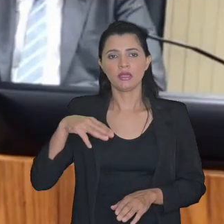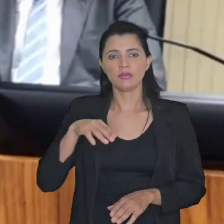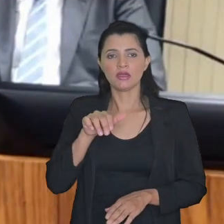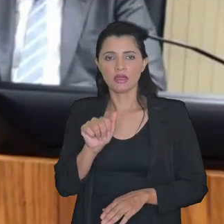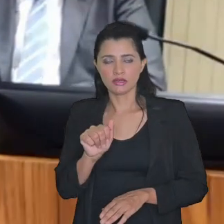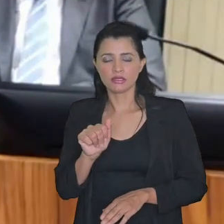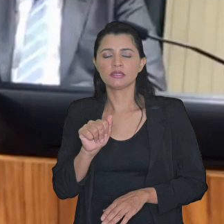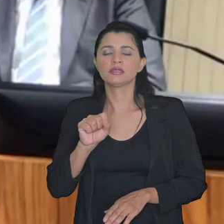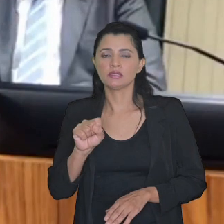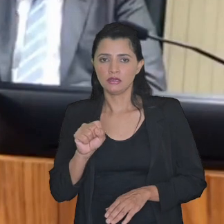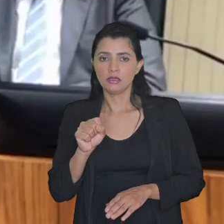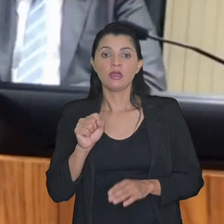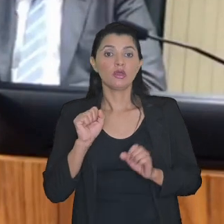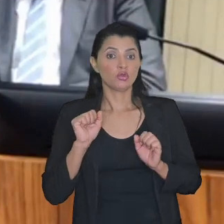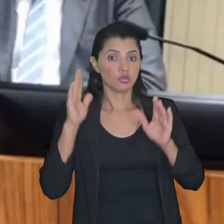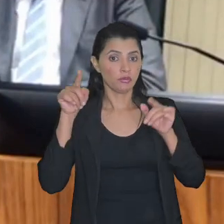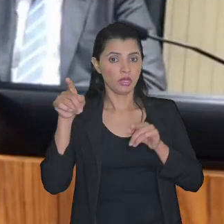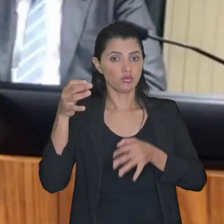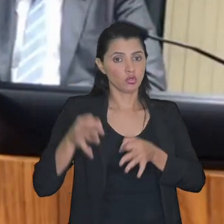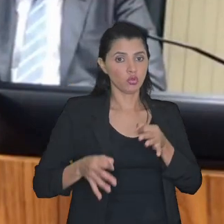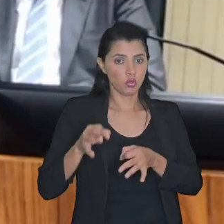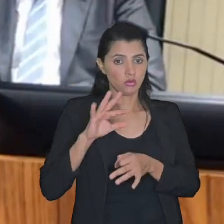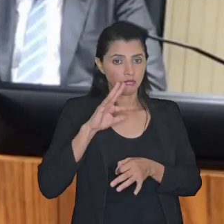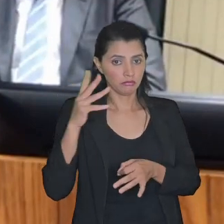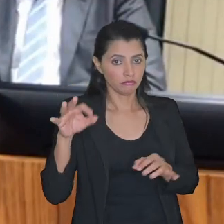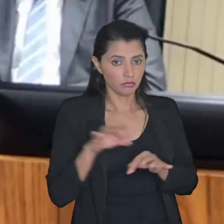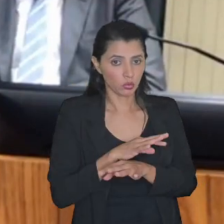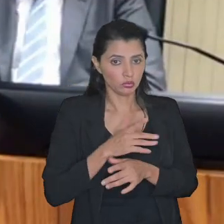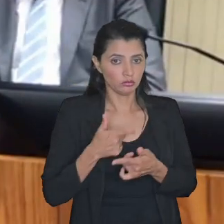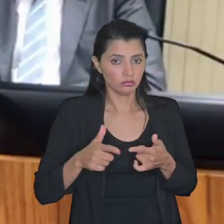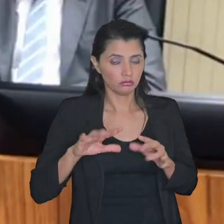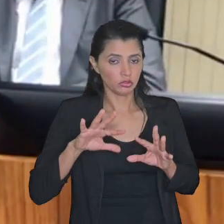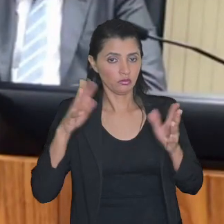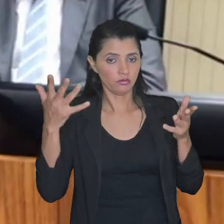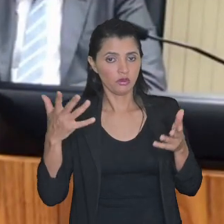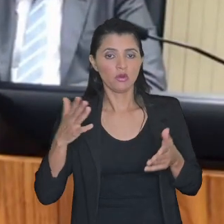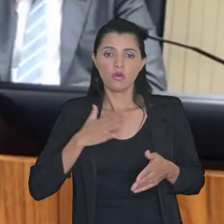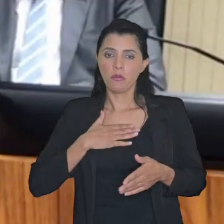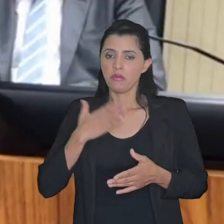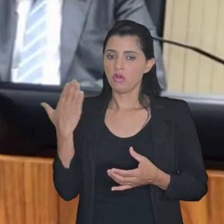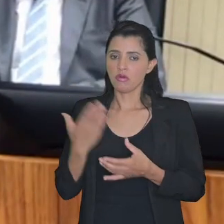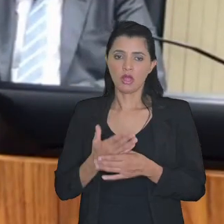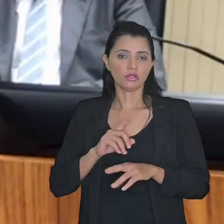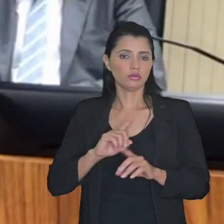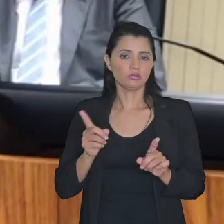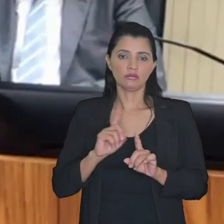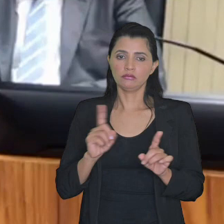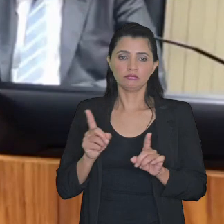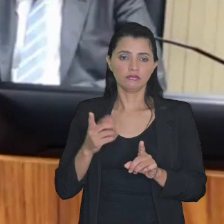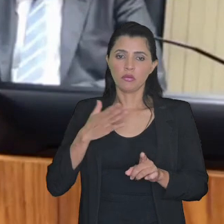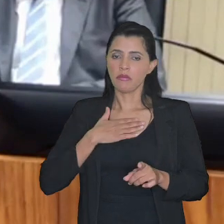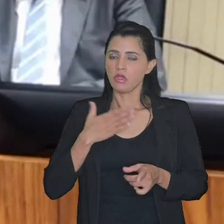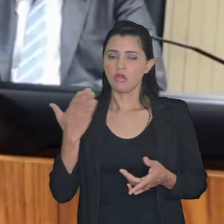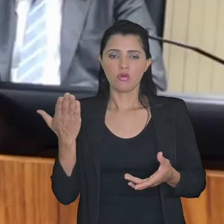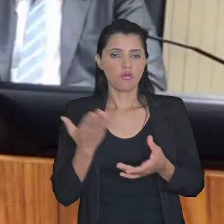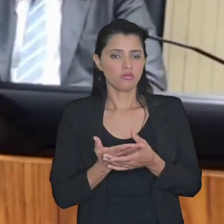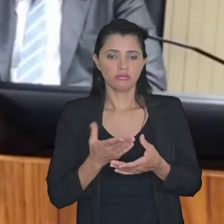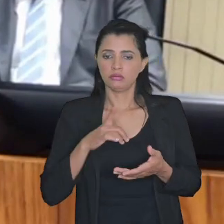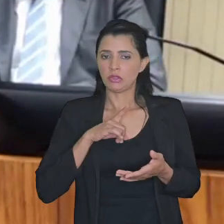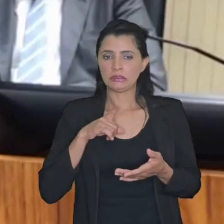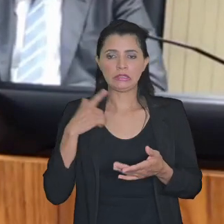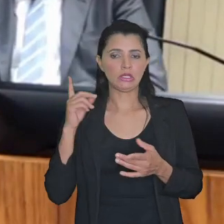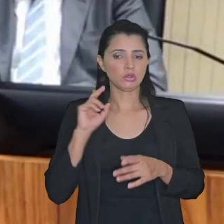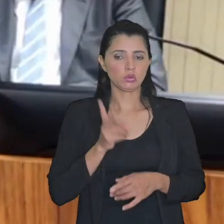fins supremo julgou resolveu os meus casos os foram resolvidos os meus casos